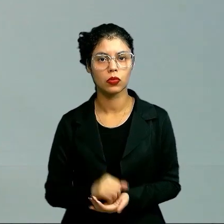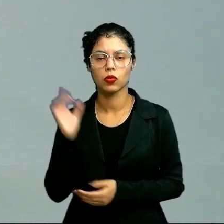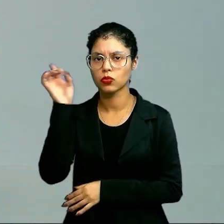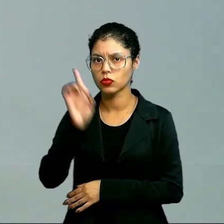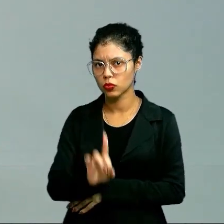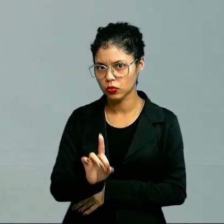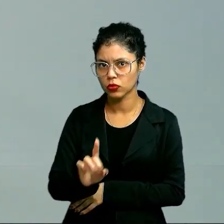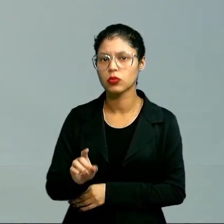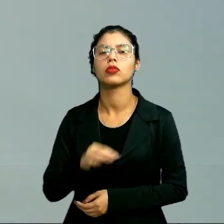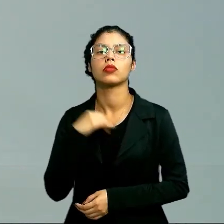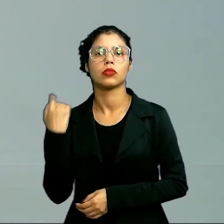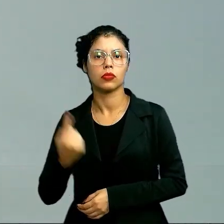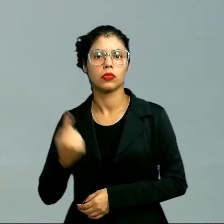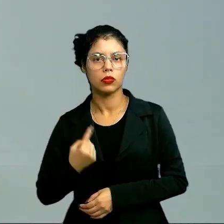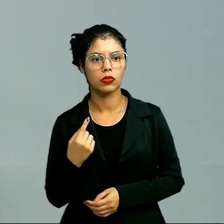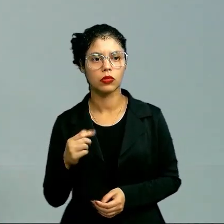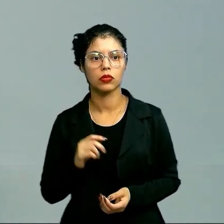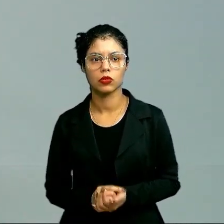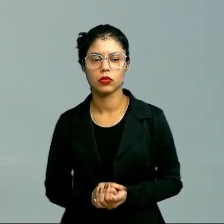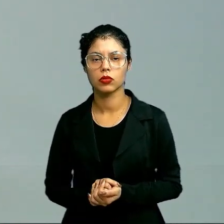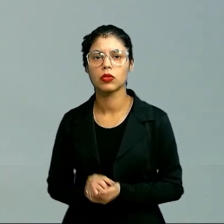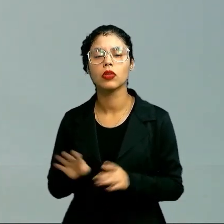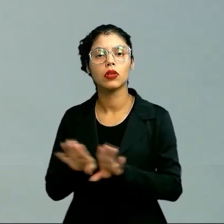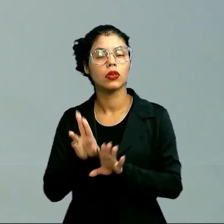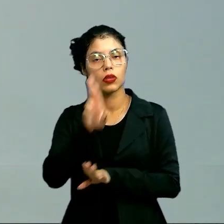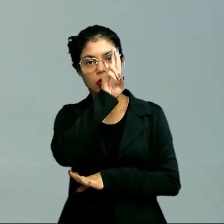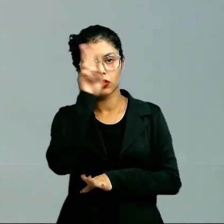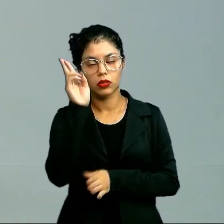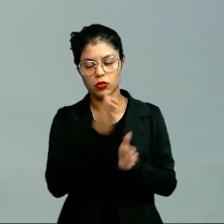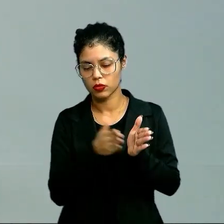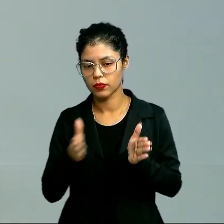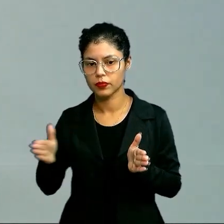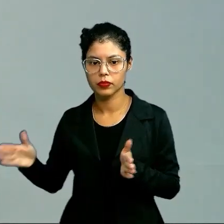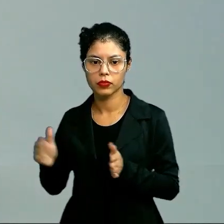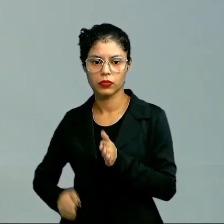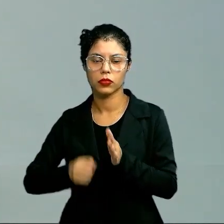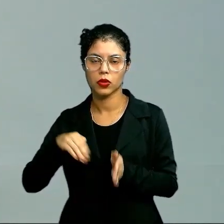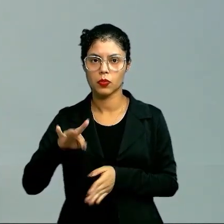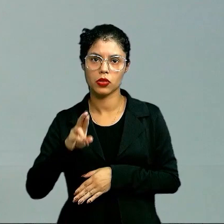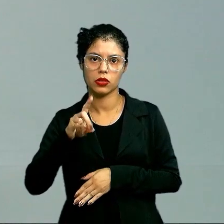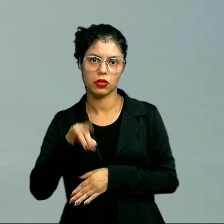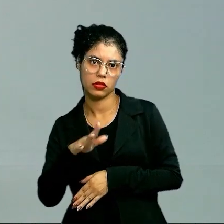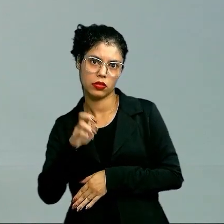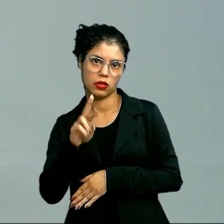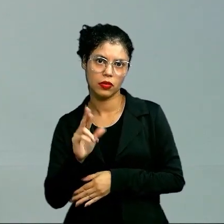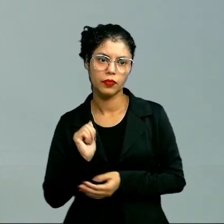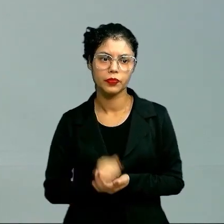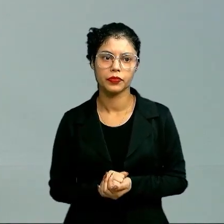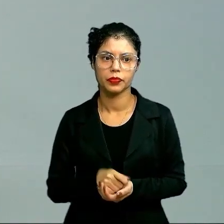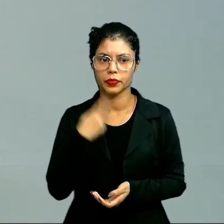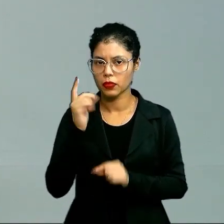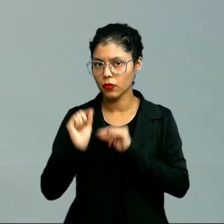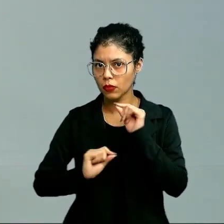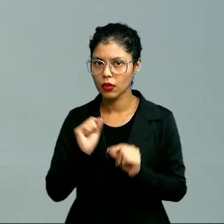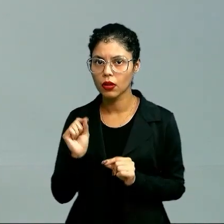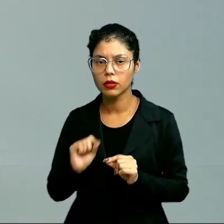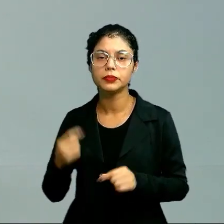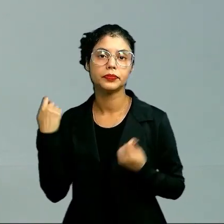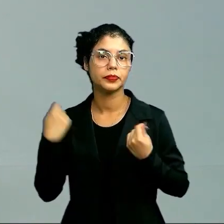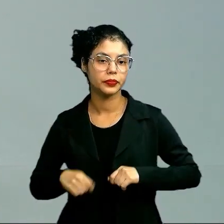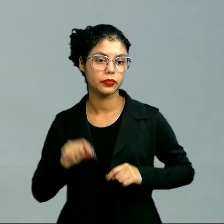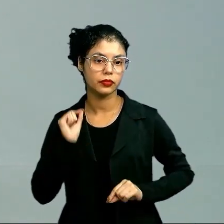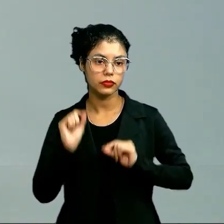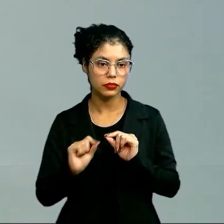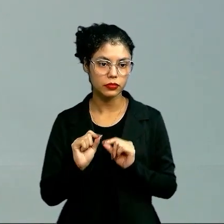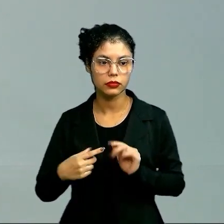os direitos individuais. É lógico que, na história, isso vai ser contestado por Montesquieu, porque ele vai dizer que, não necessariamente, a gente